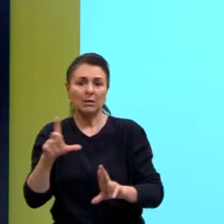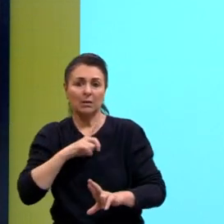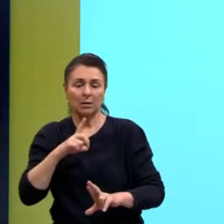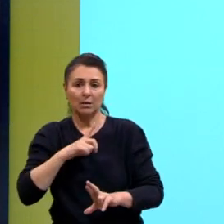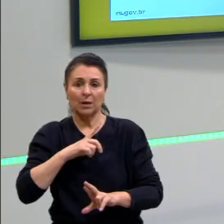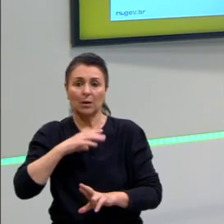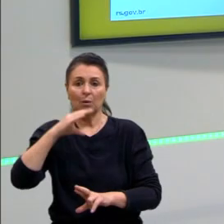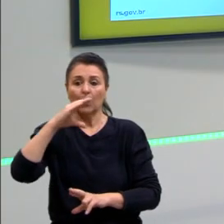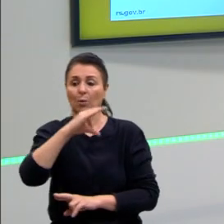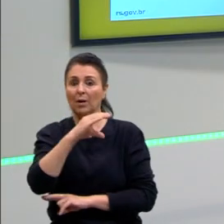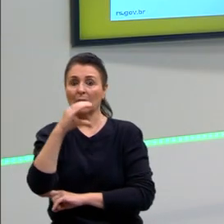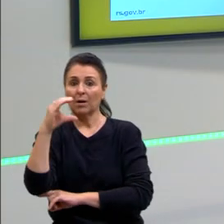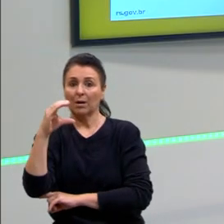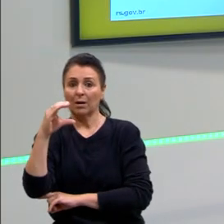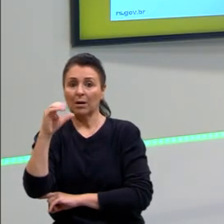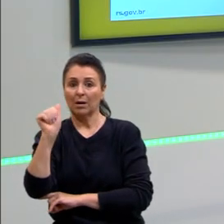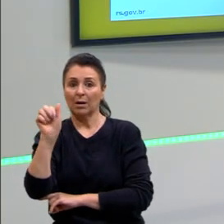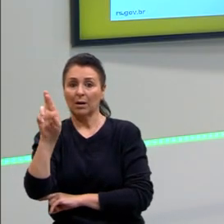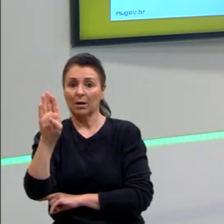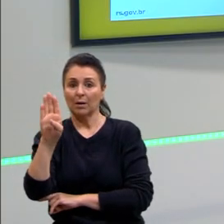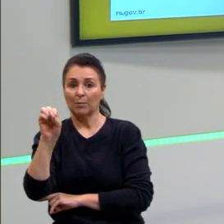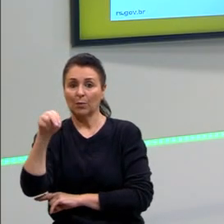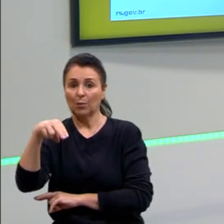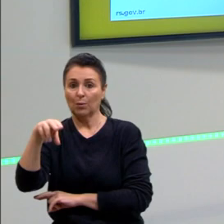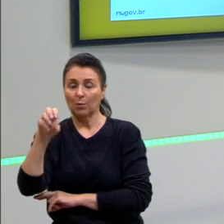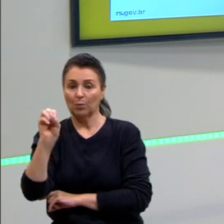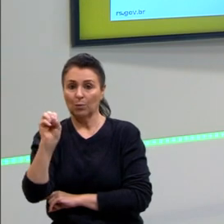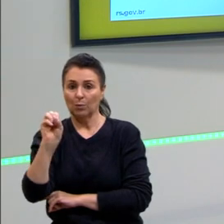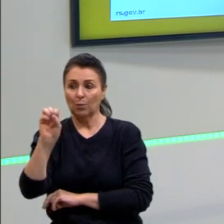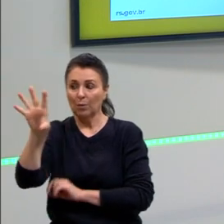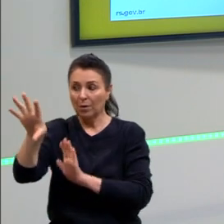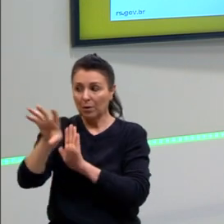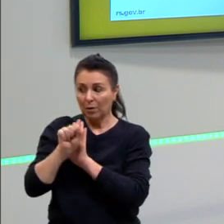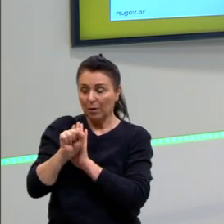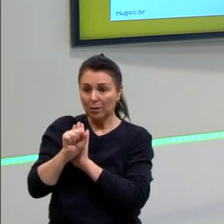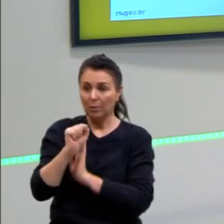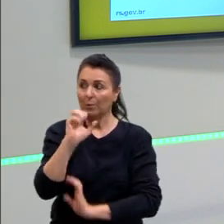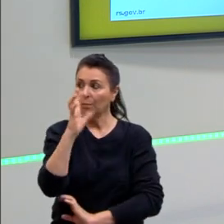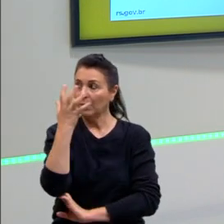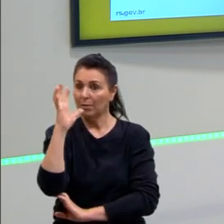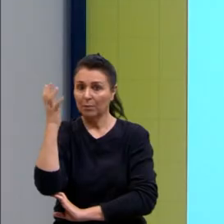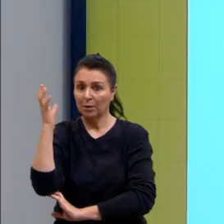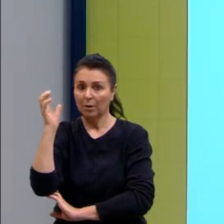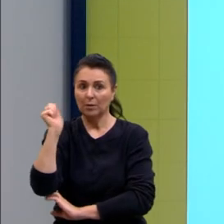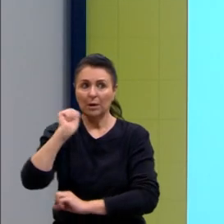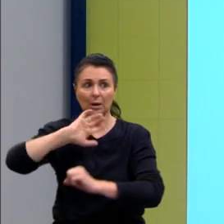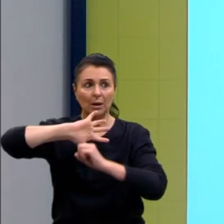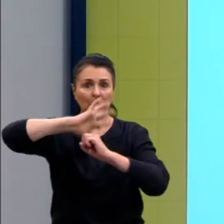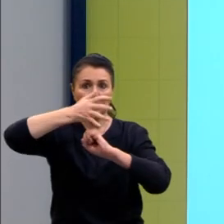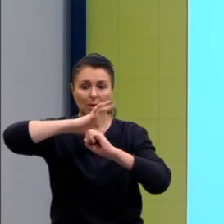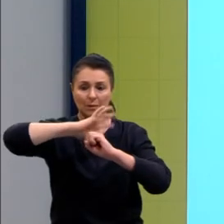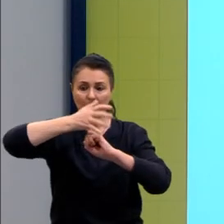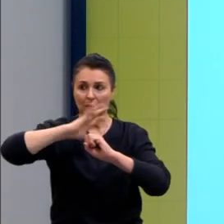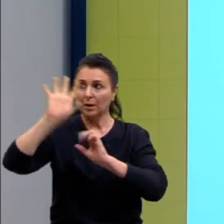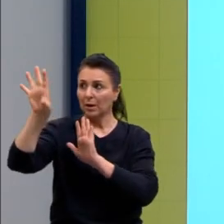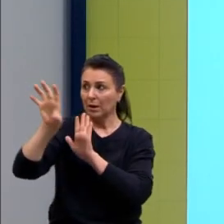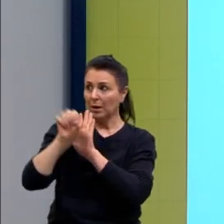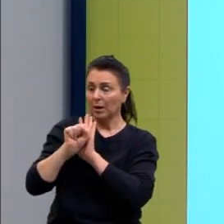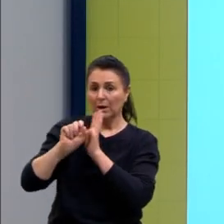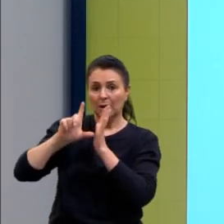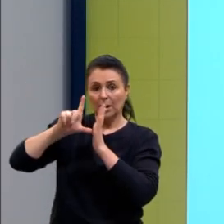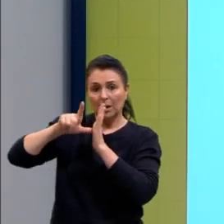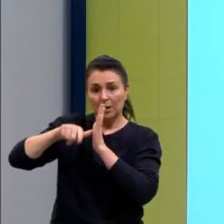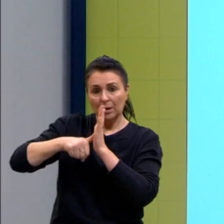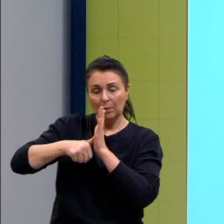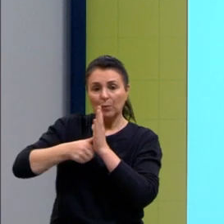Esse carbono, então, é pego, né, capturado pela planta, né, ele tá na atmosfera, captura a planta e a planta, e depois tu